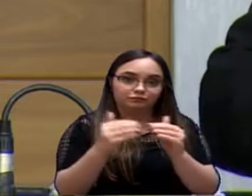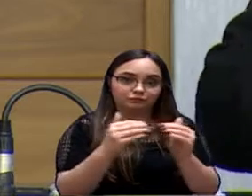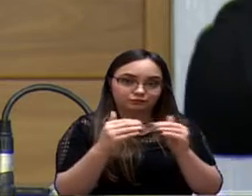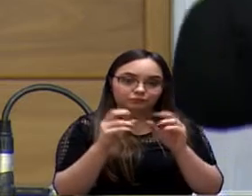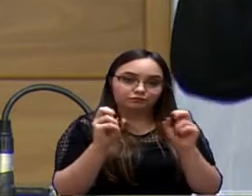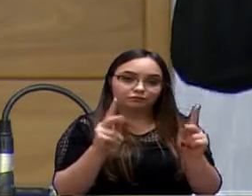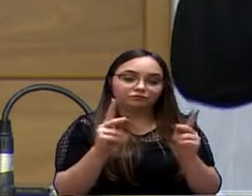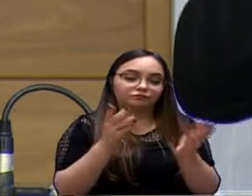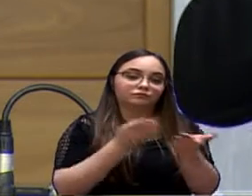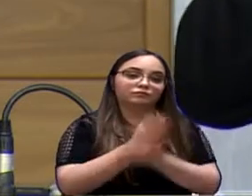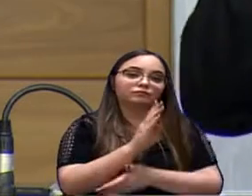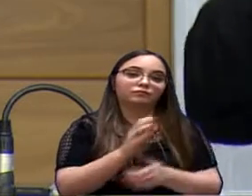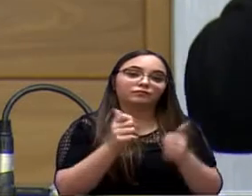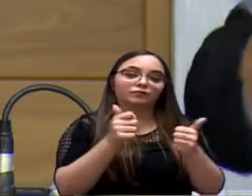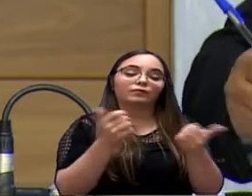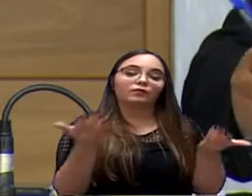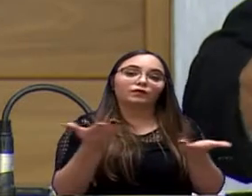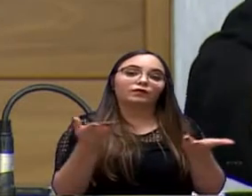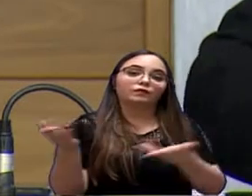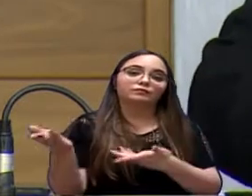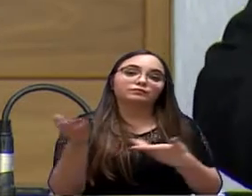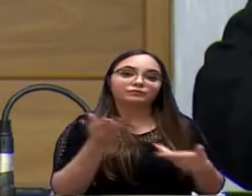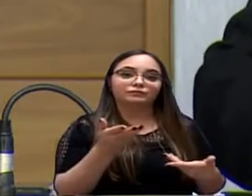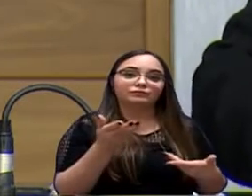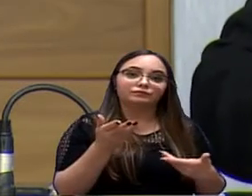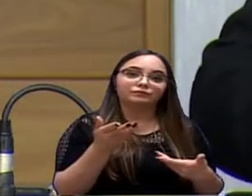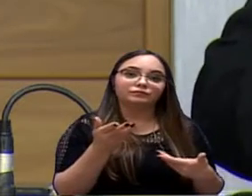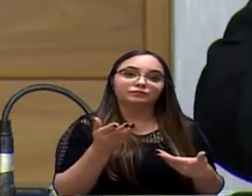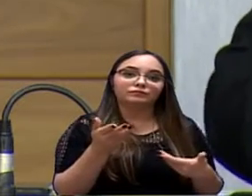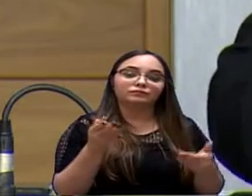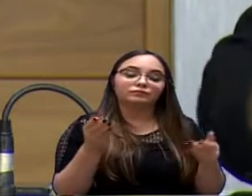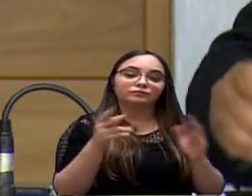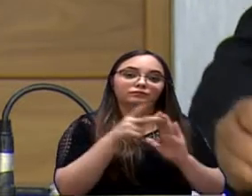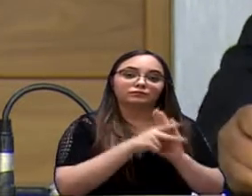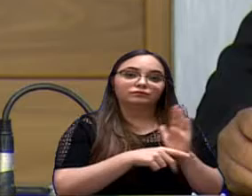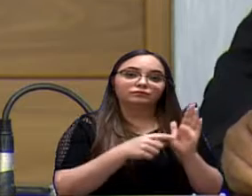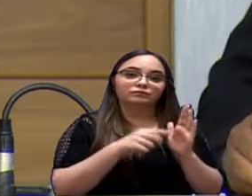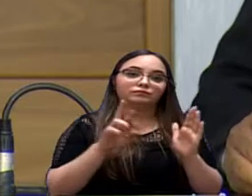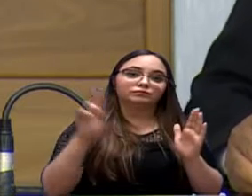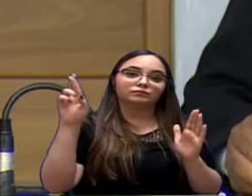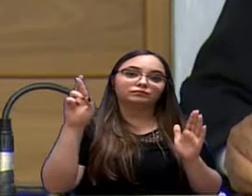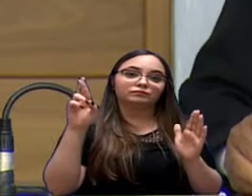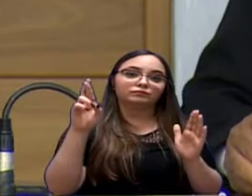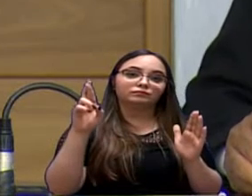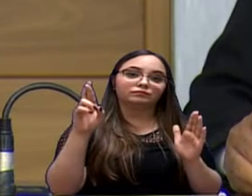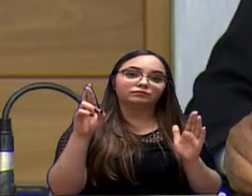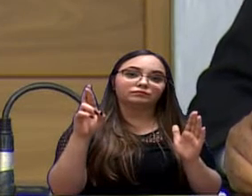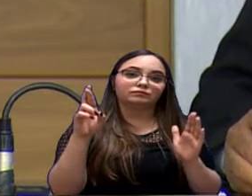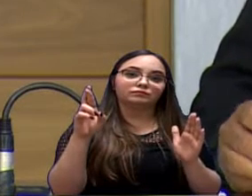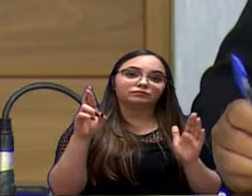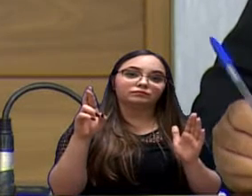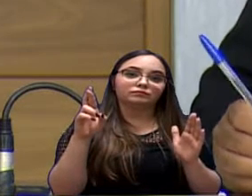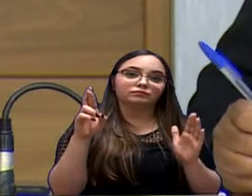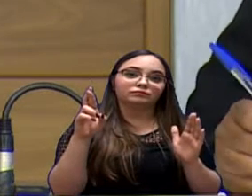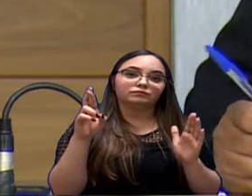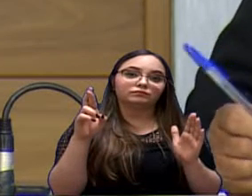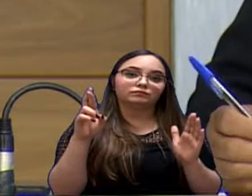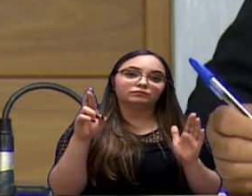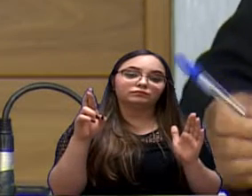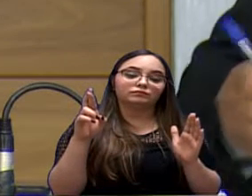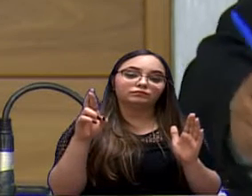contratam como está aprovado. O próximo projeto é do nosso amigo projeto de lei